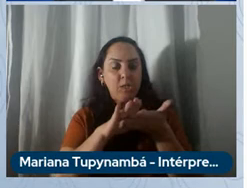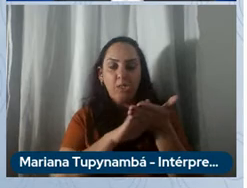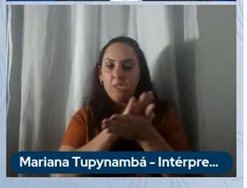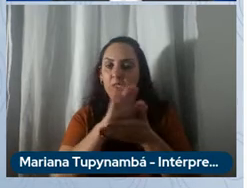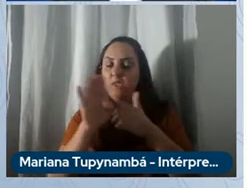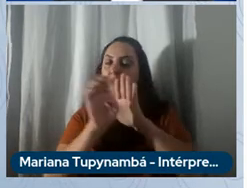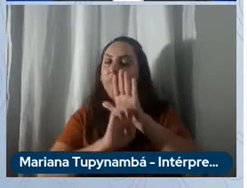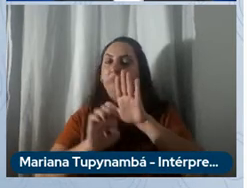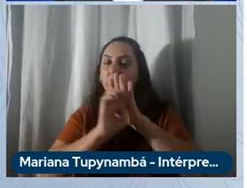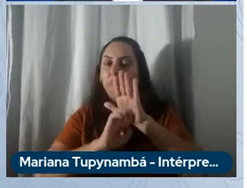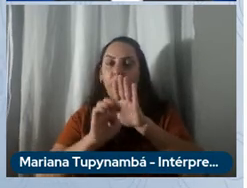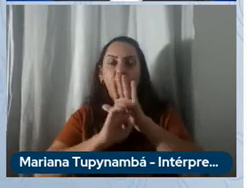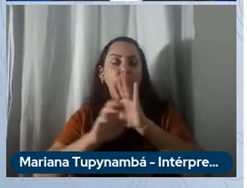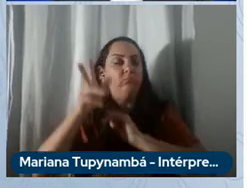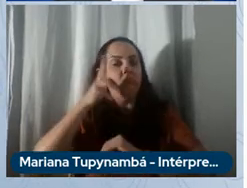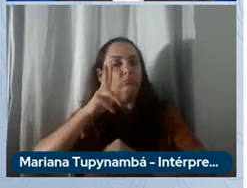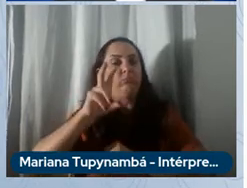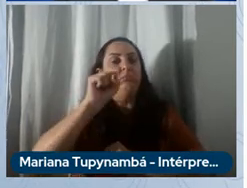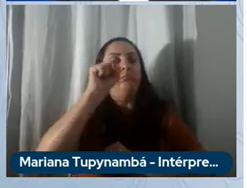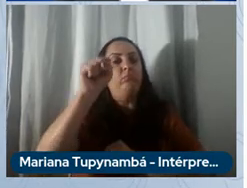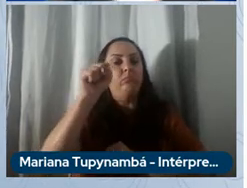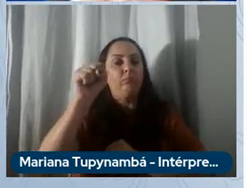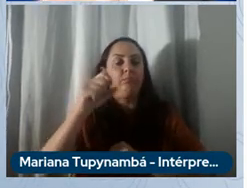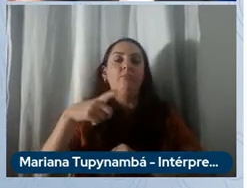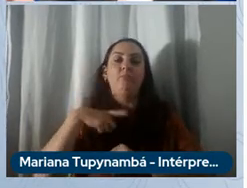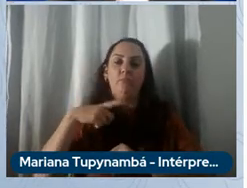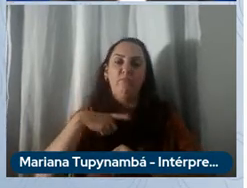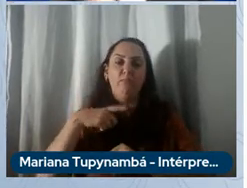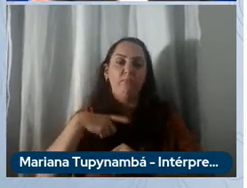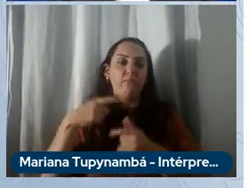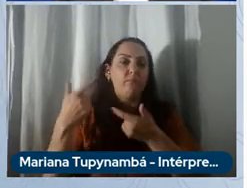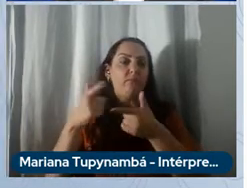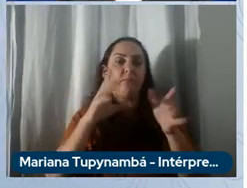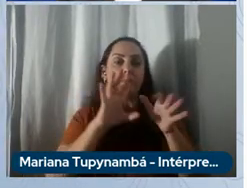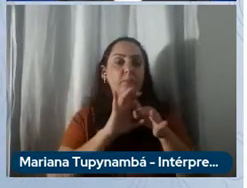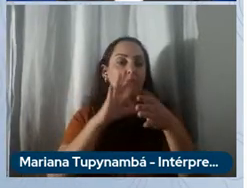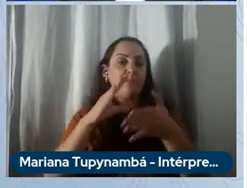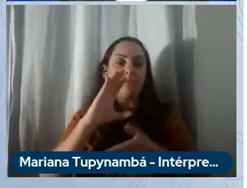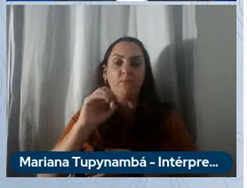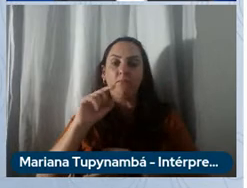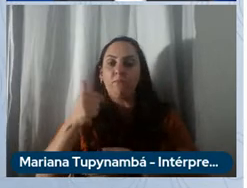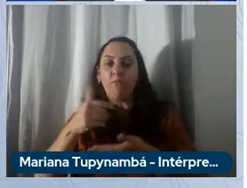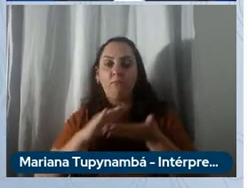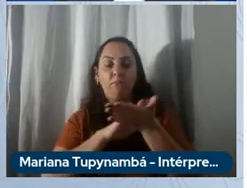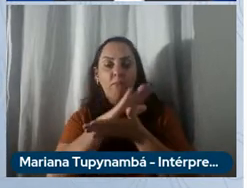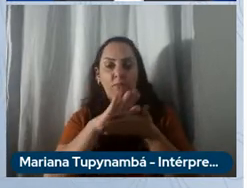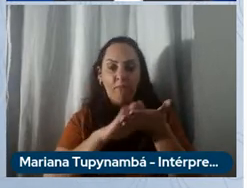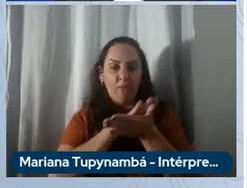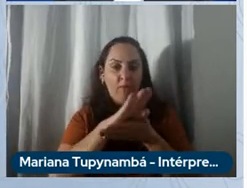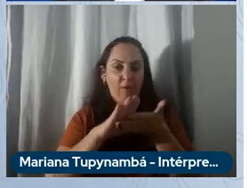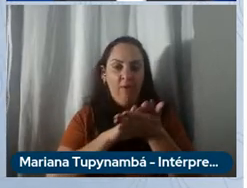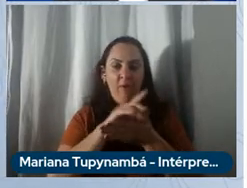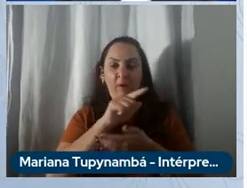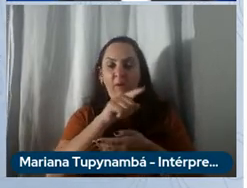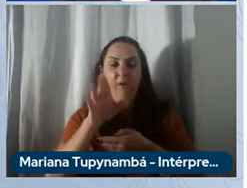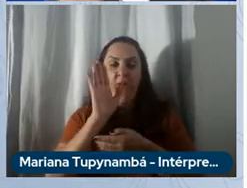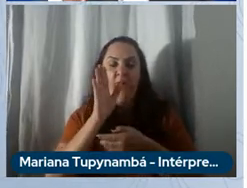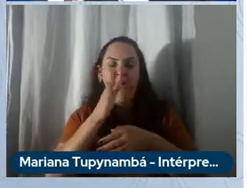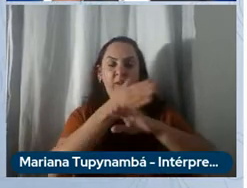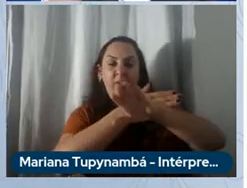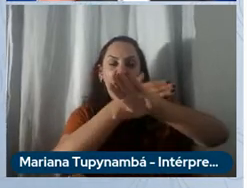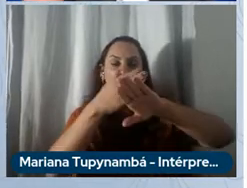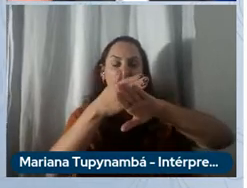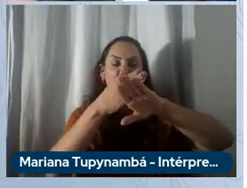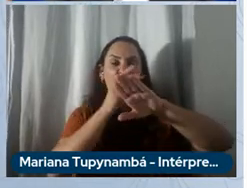neutralidade até 2038 nesse gráfico vocês são todos acostumadíssimos com gráficos você